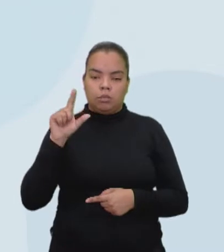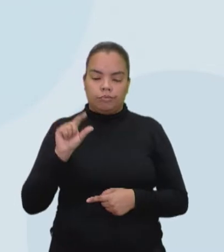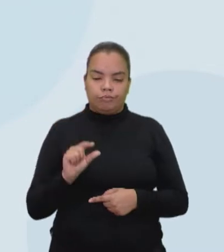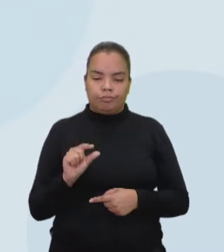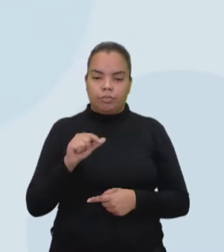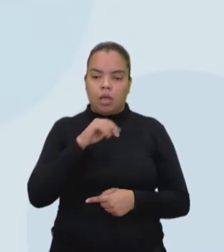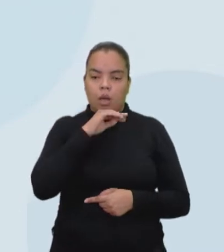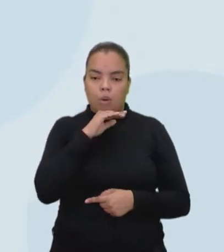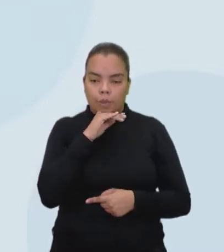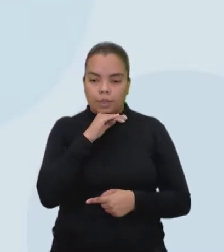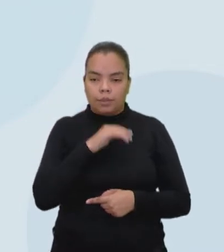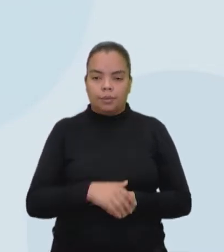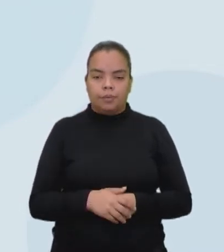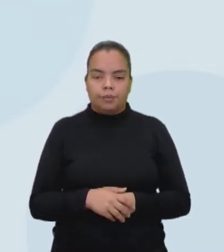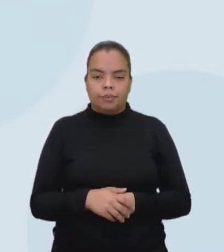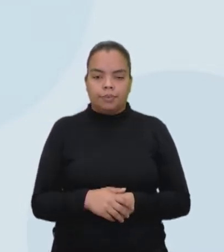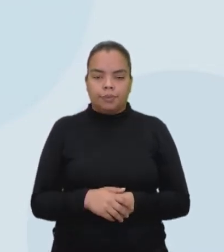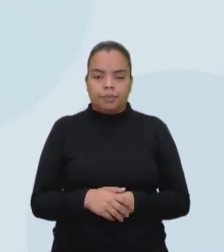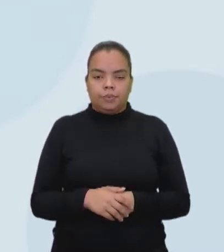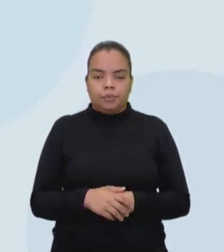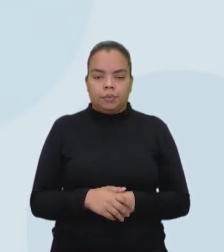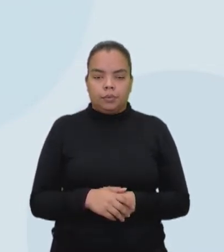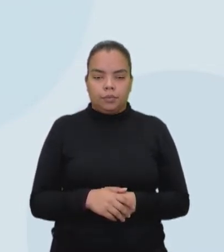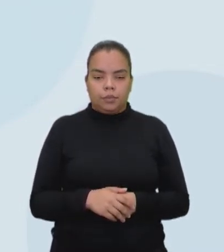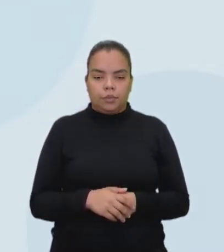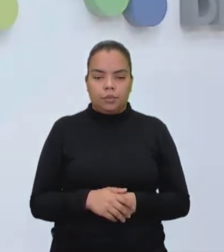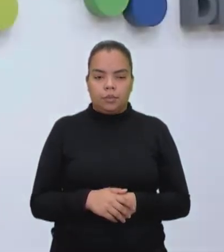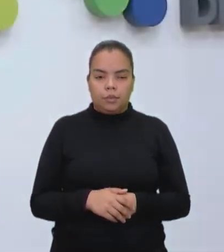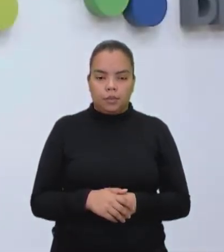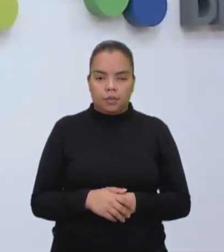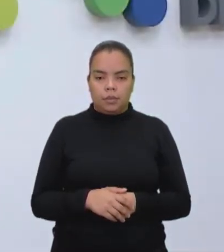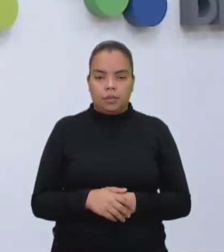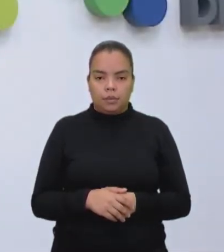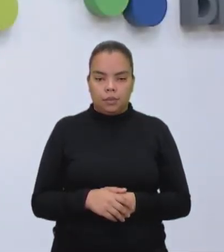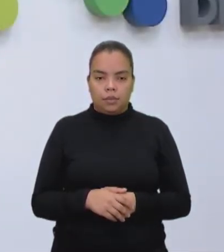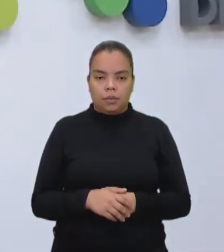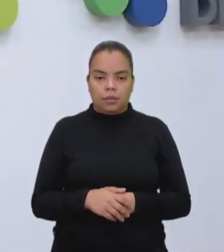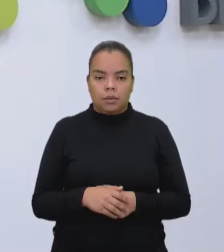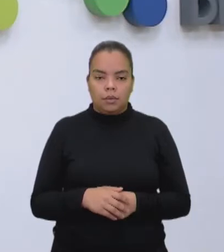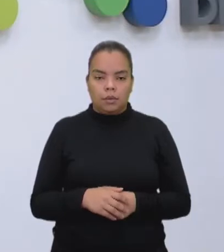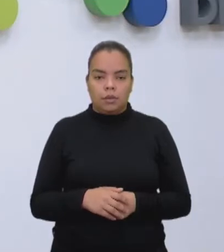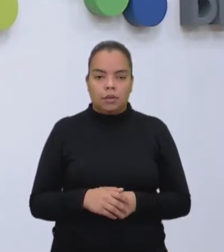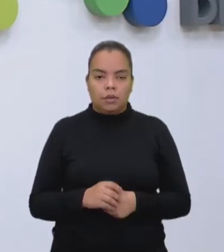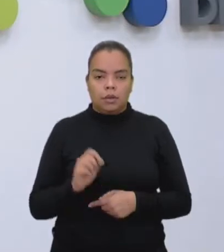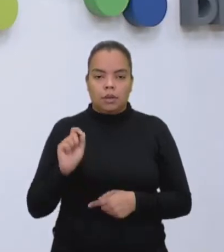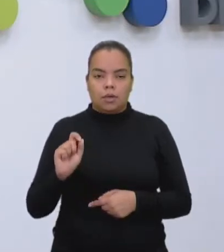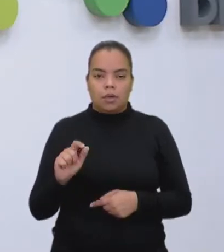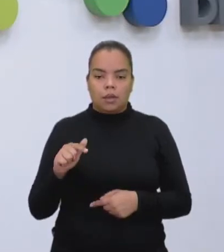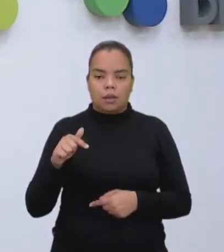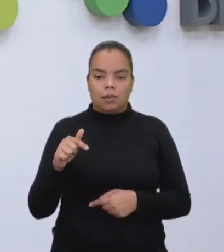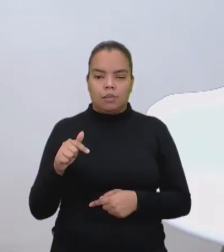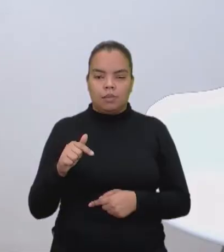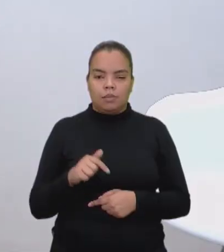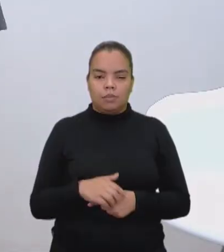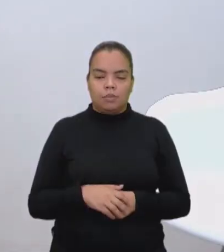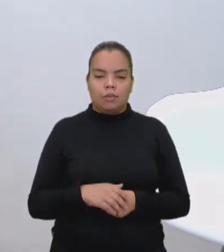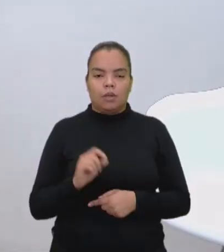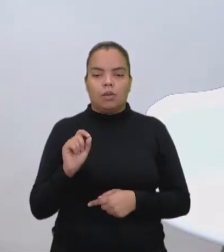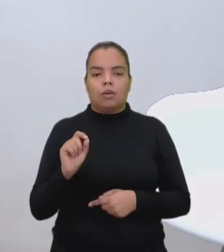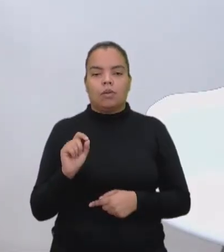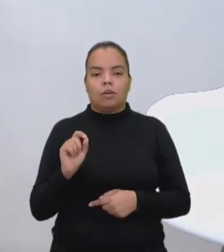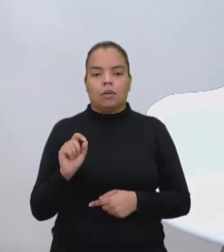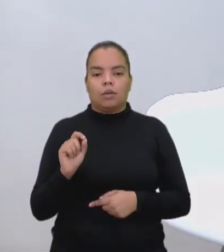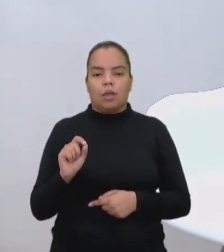o que é importante antes de passar a bola para a caneta matemática da professora Ilana? Olha lá.